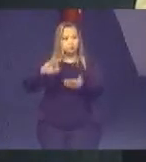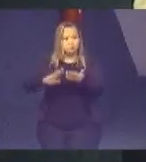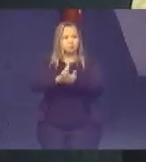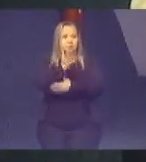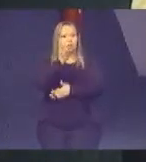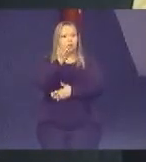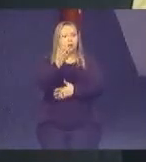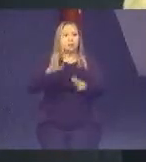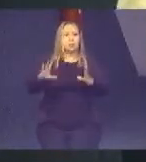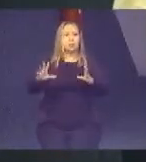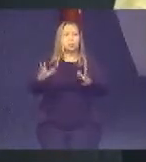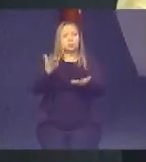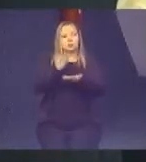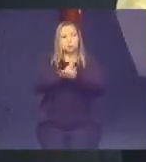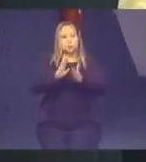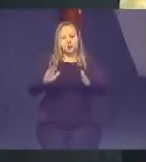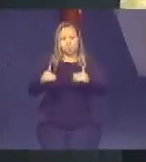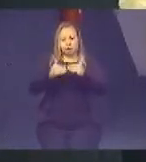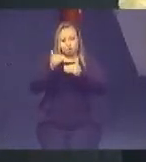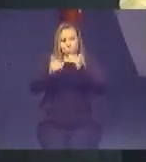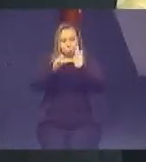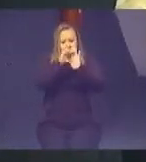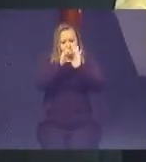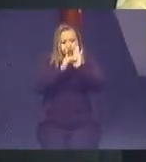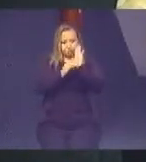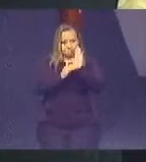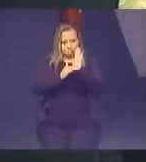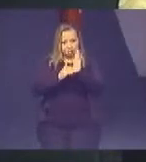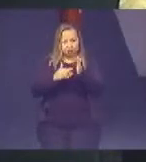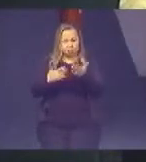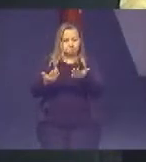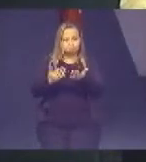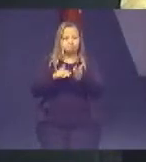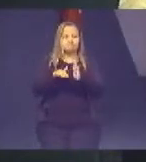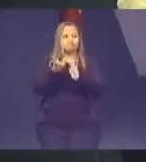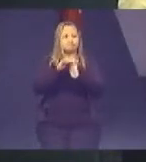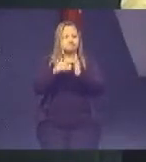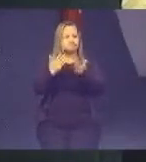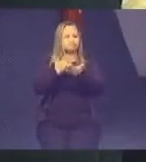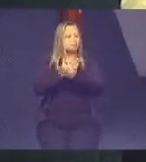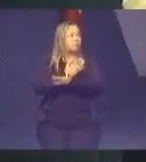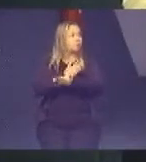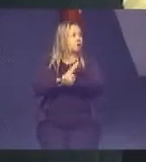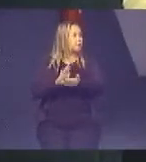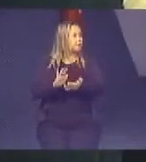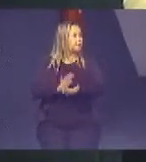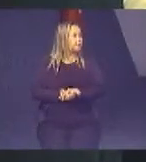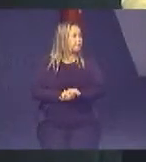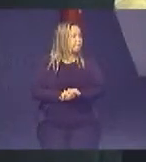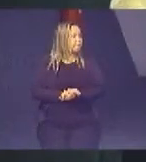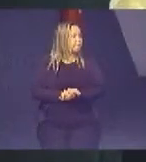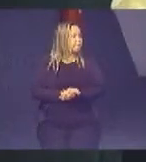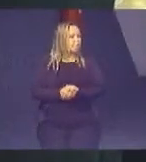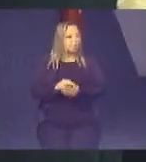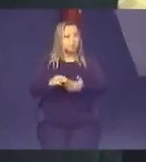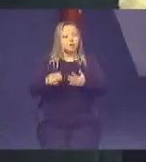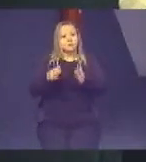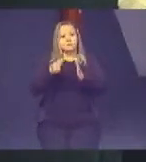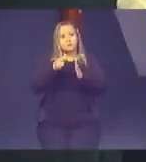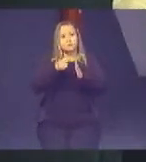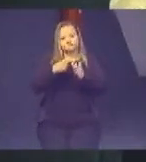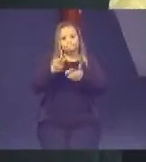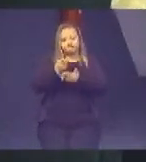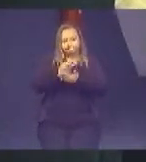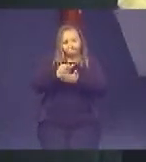todo o processo. Desde o pedido inicial, que seria a petição inicial. Desde a procuração, desde o parecer do